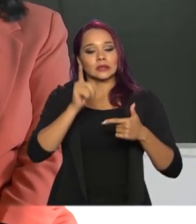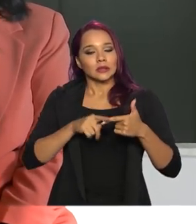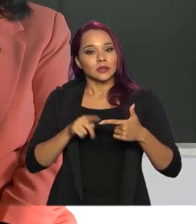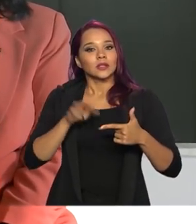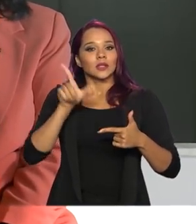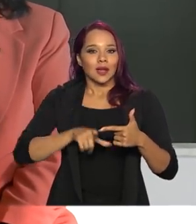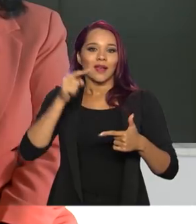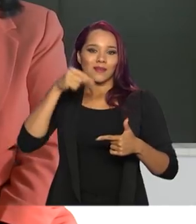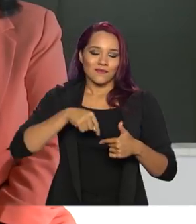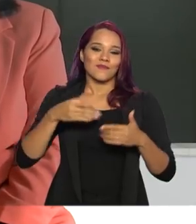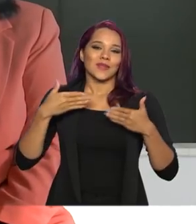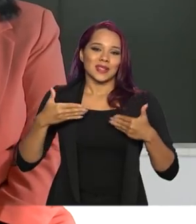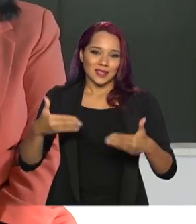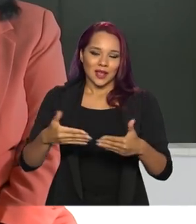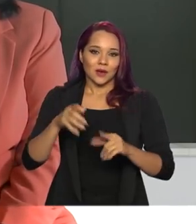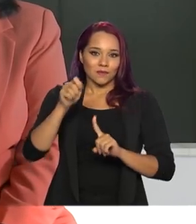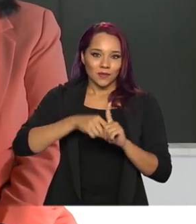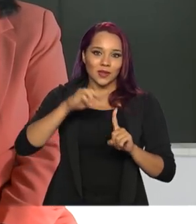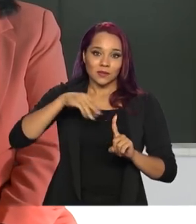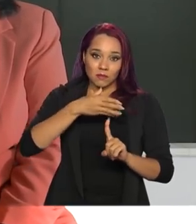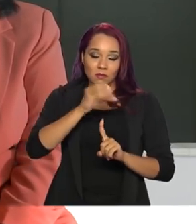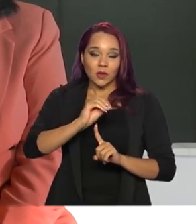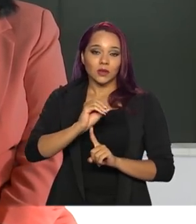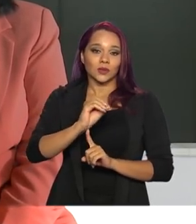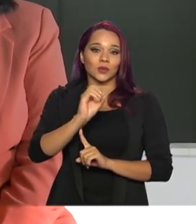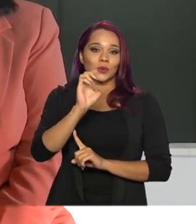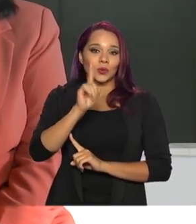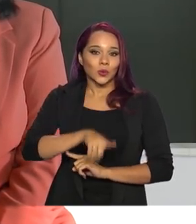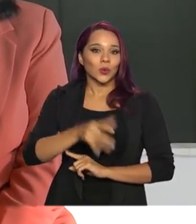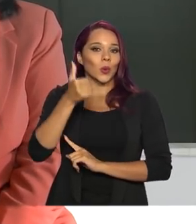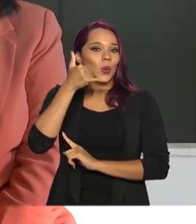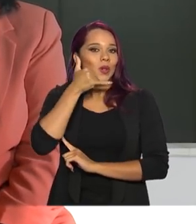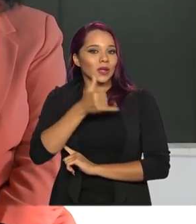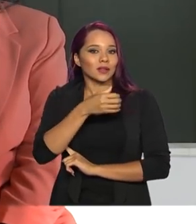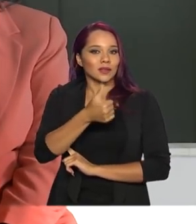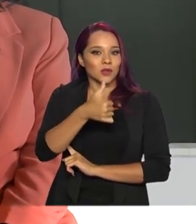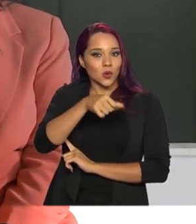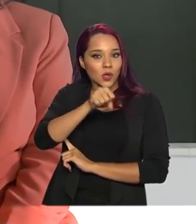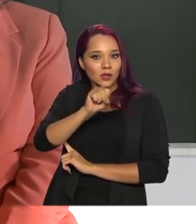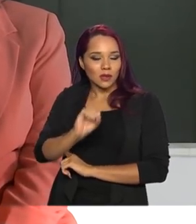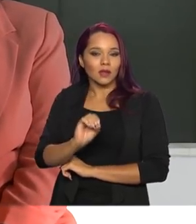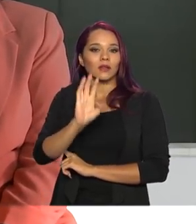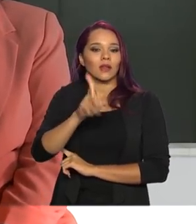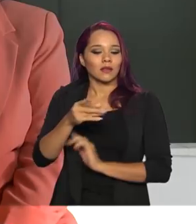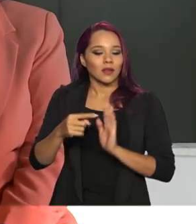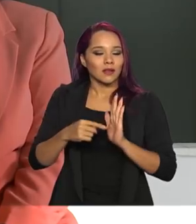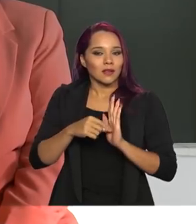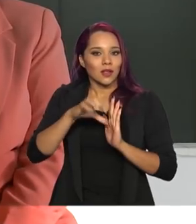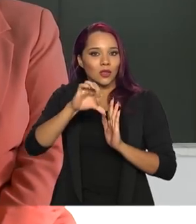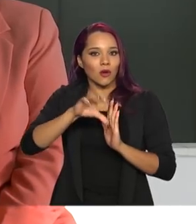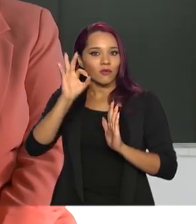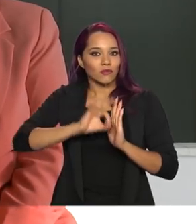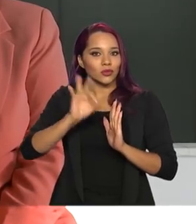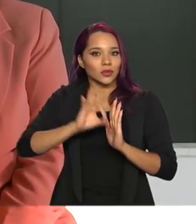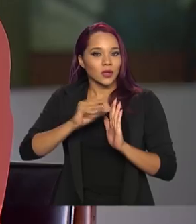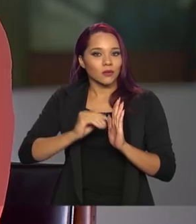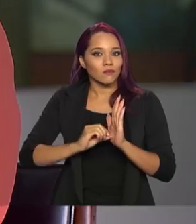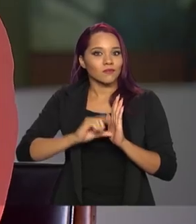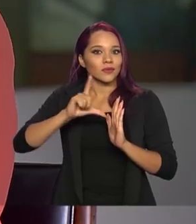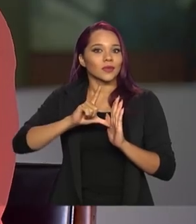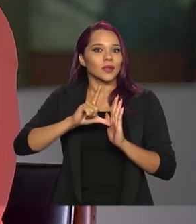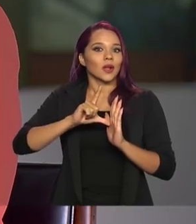um indicador no nosso Ministério. No mês de março, o nosso Ligue 180 registrou mais de 9% o número de denúncias.